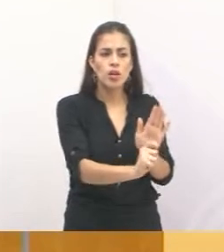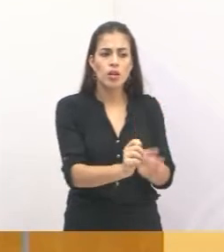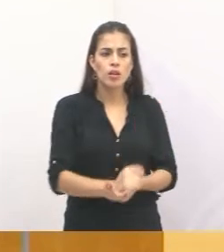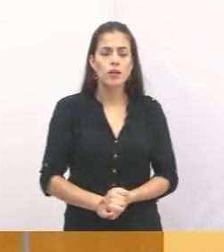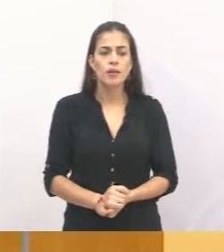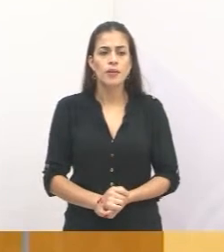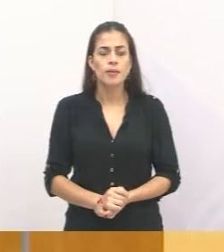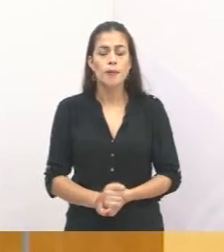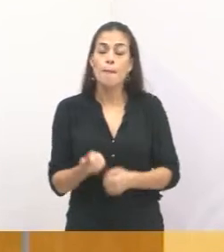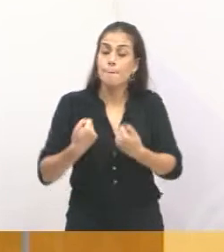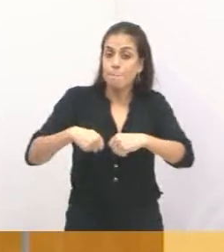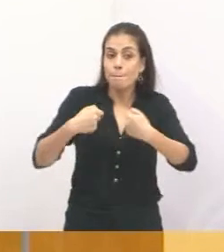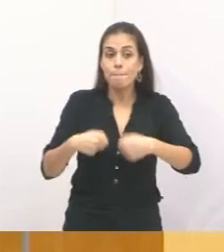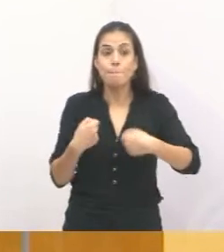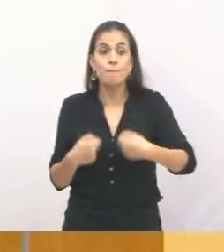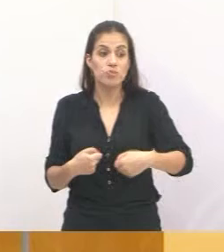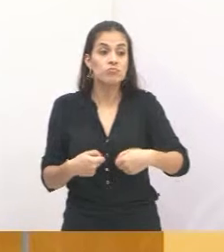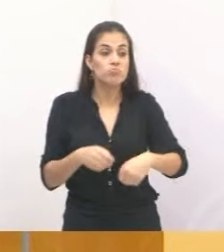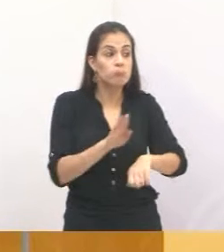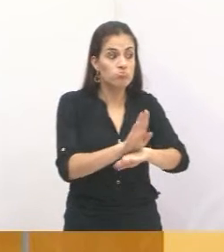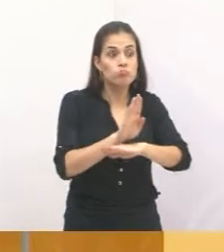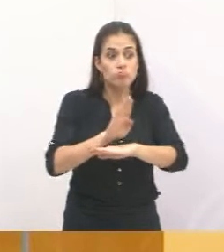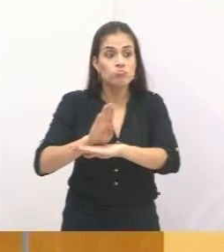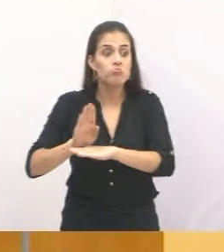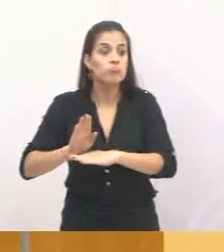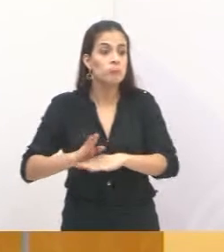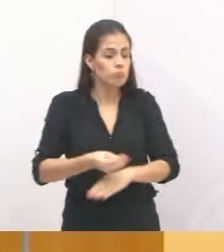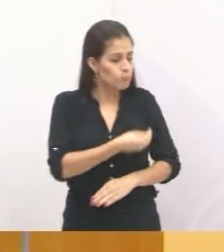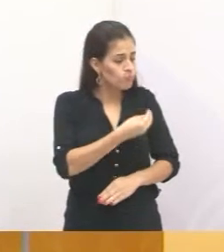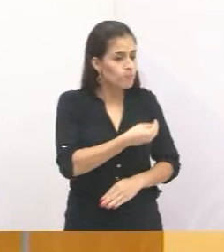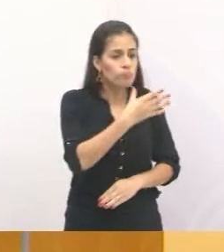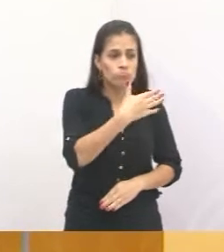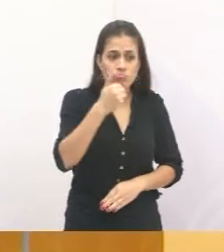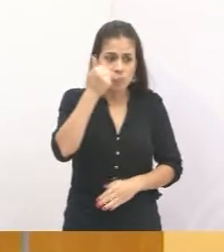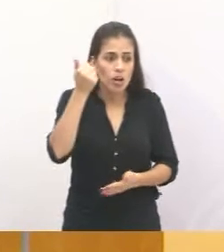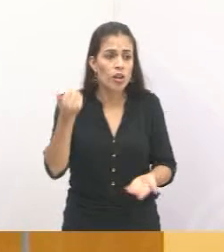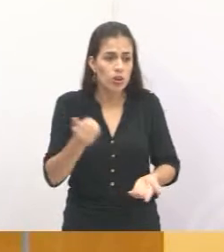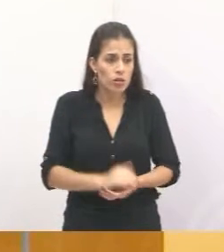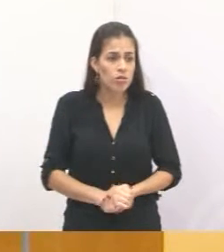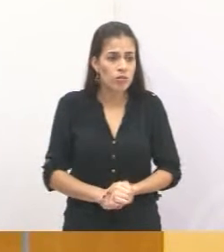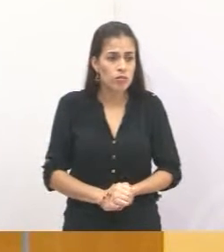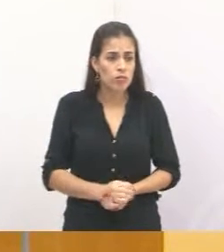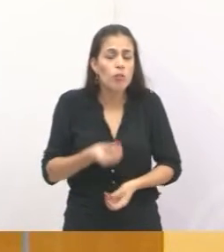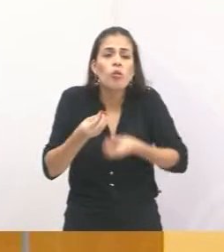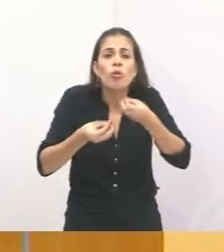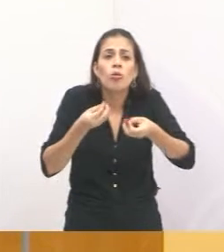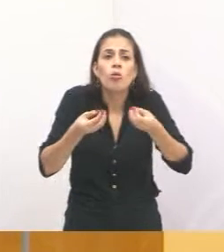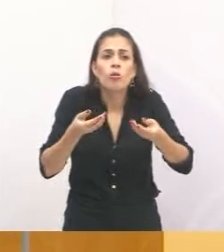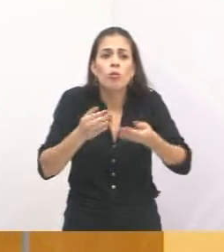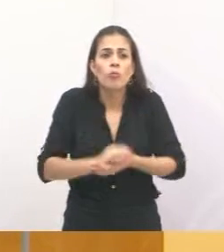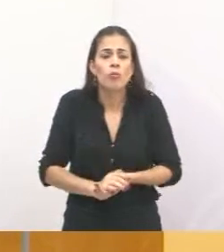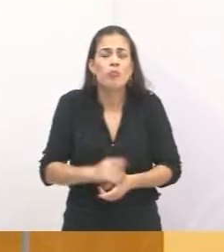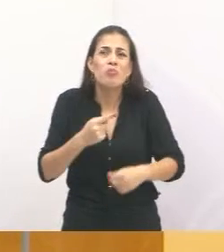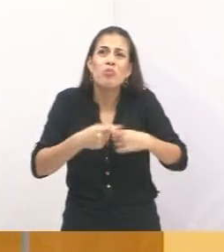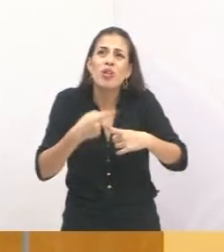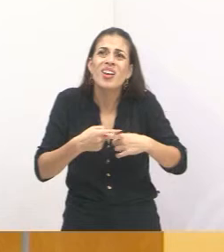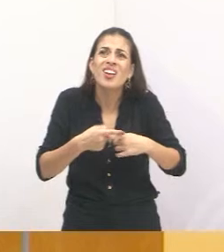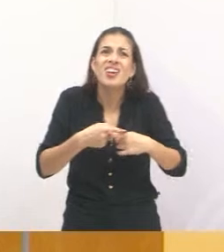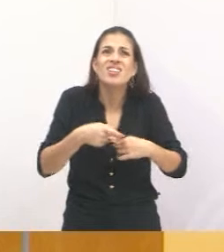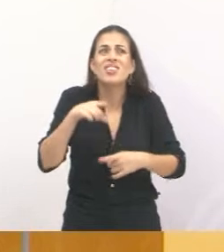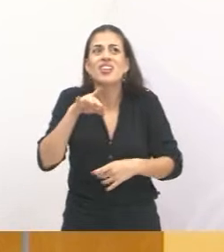ações concretas que possam ajudar essas pessoas a sair dessa situação. Porque Casa de Recuperação,